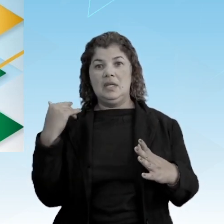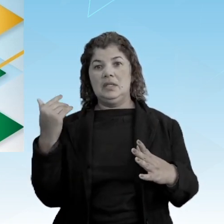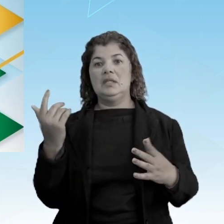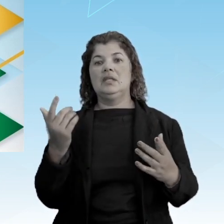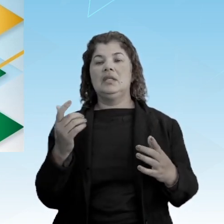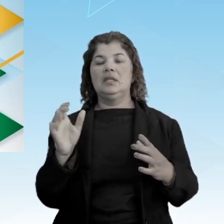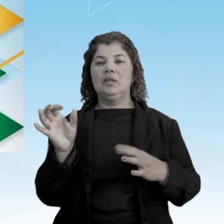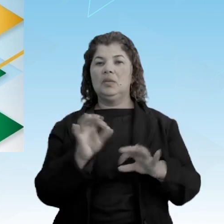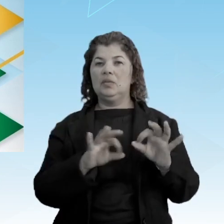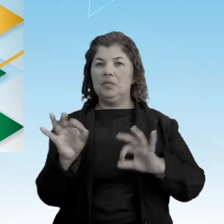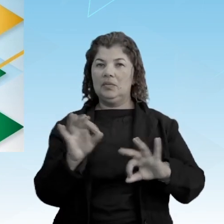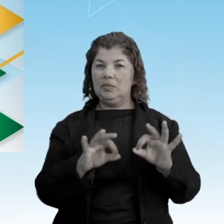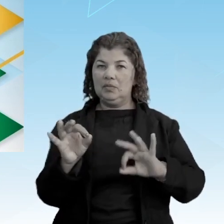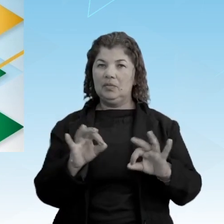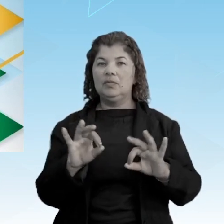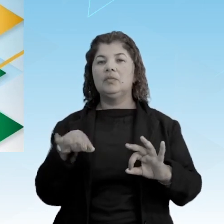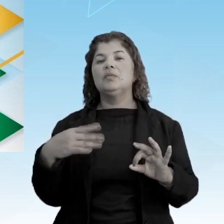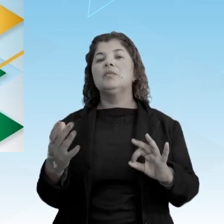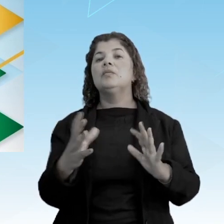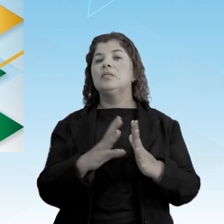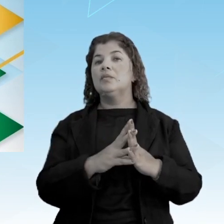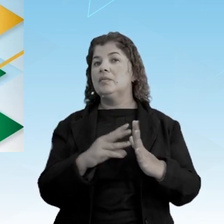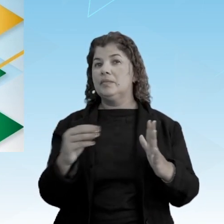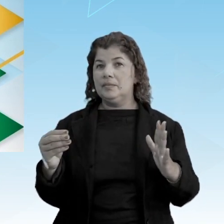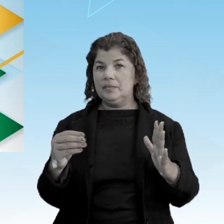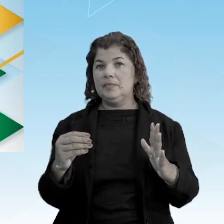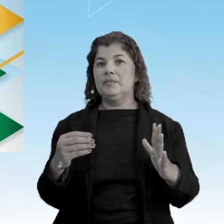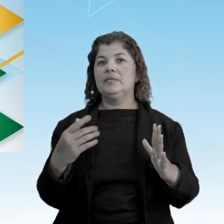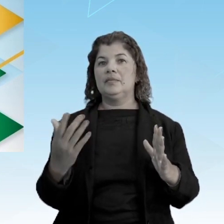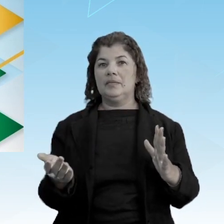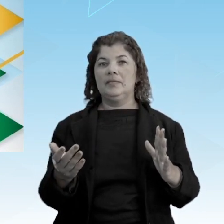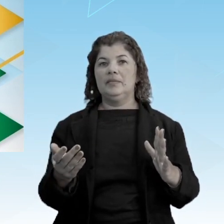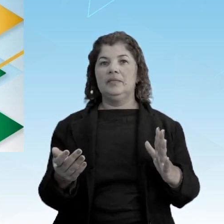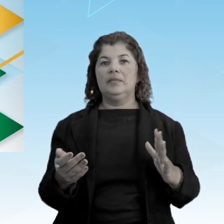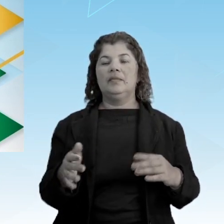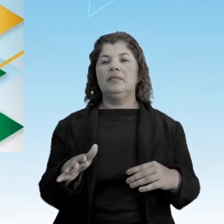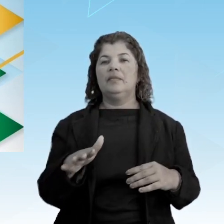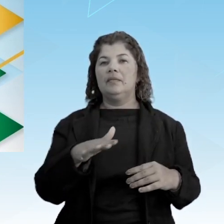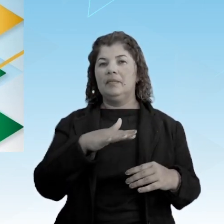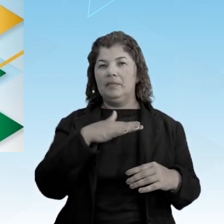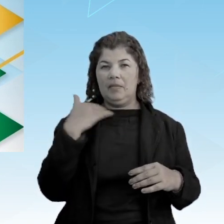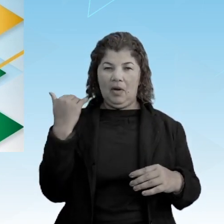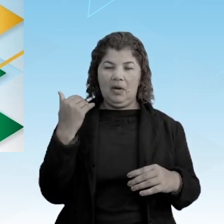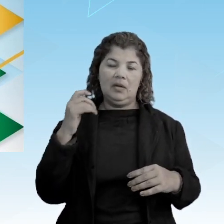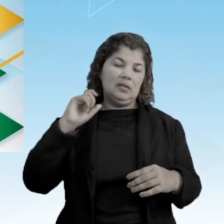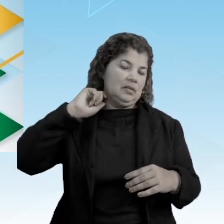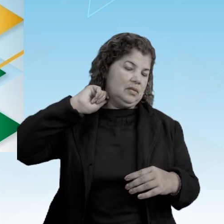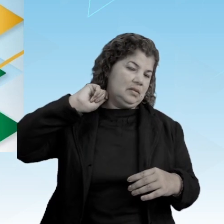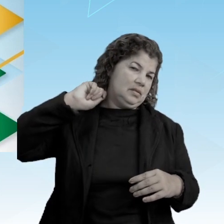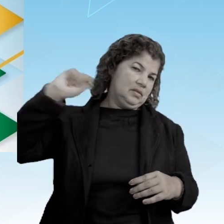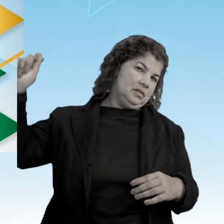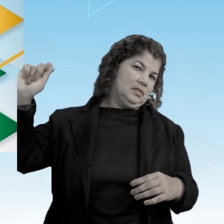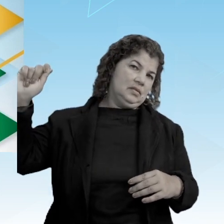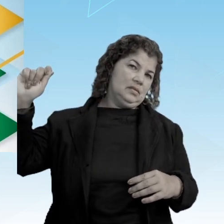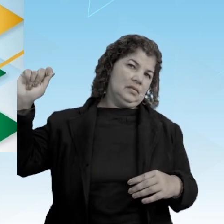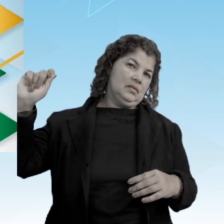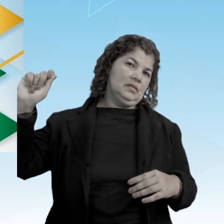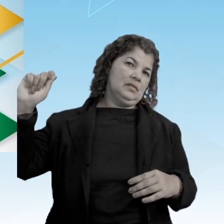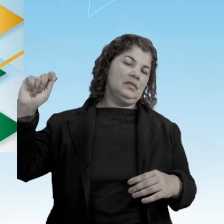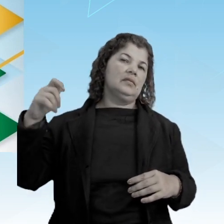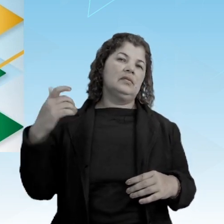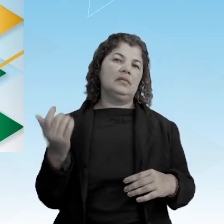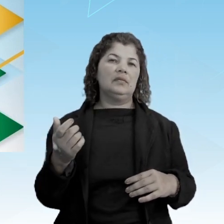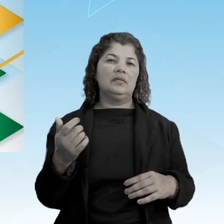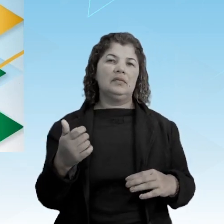modelo garotada do oitavo ano? Morto na furta ou crime de lesa